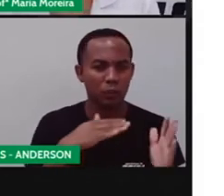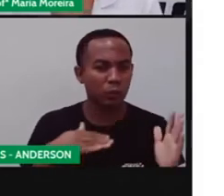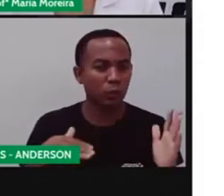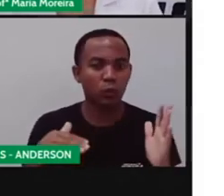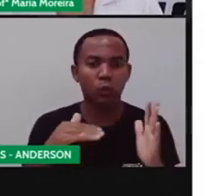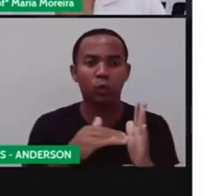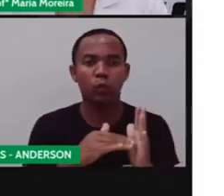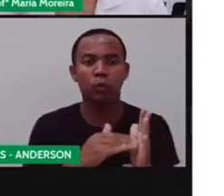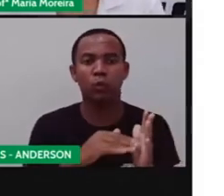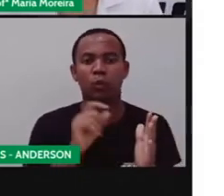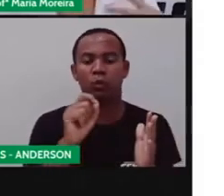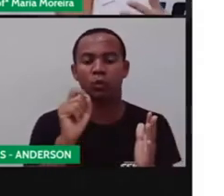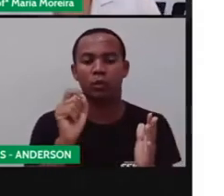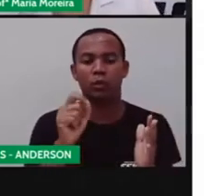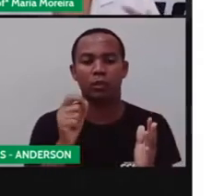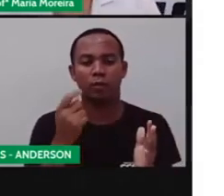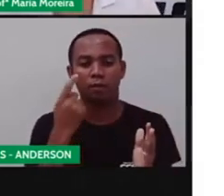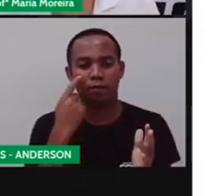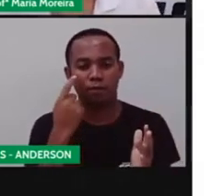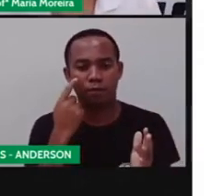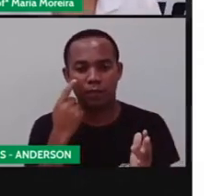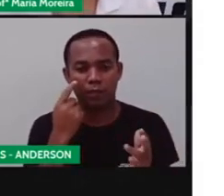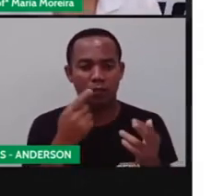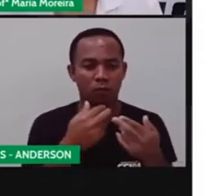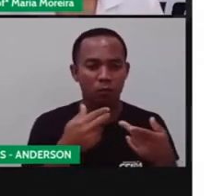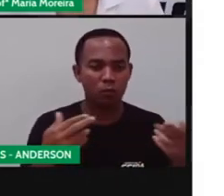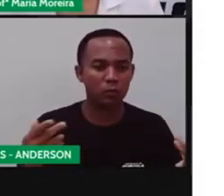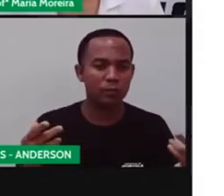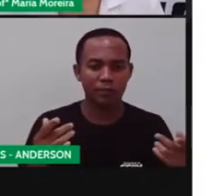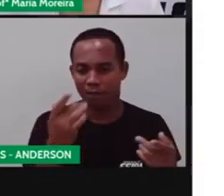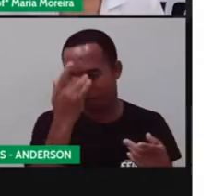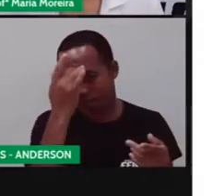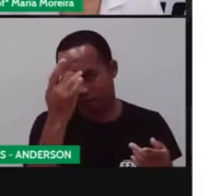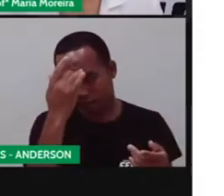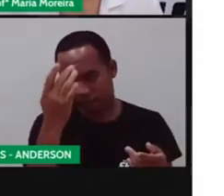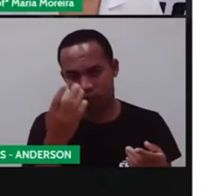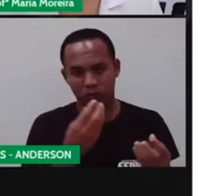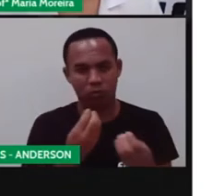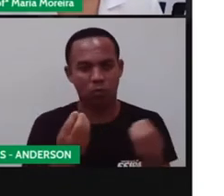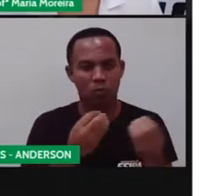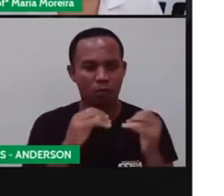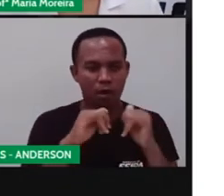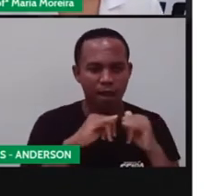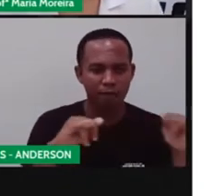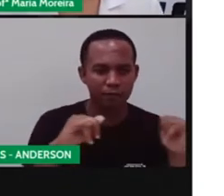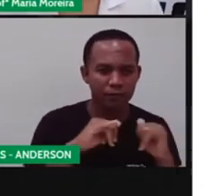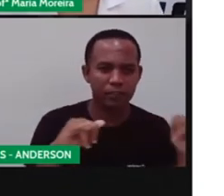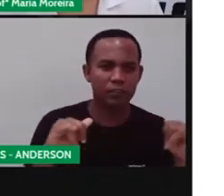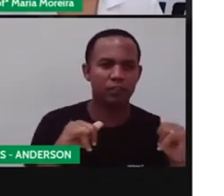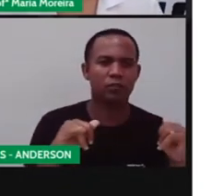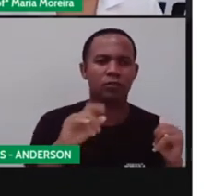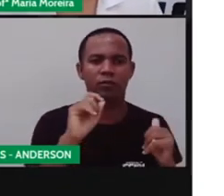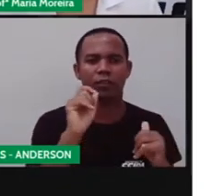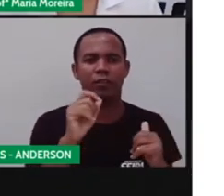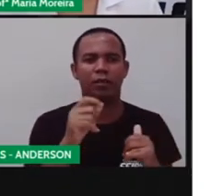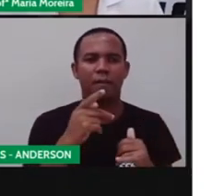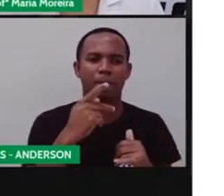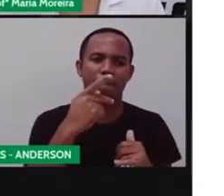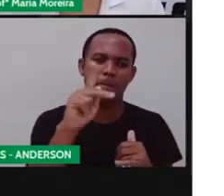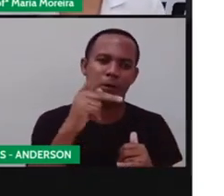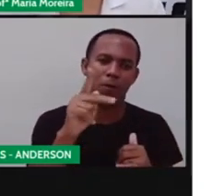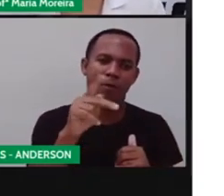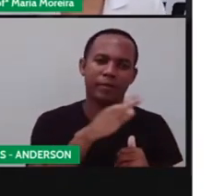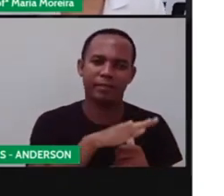de marketing, que é esse envolvimento para poder produzir essas coisas, né? Na divulgação voltada ao quê? Às crianças.